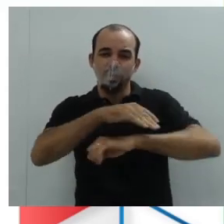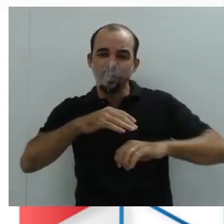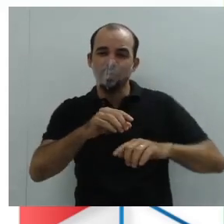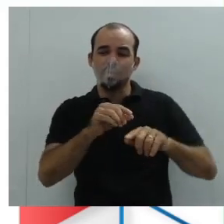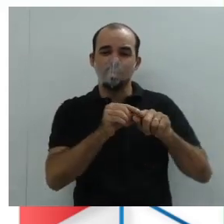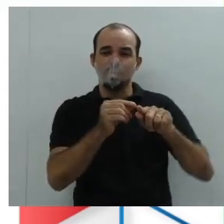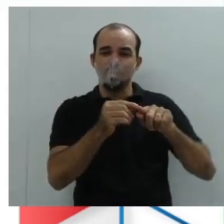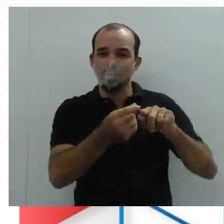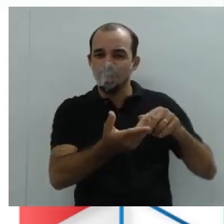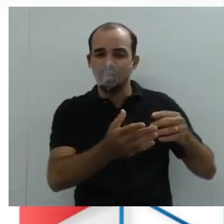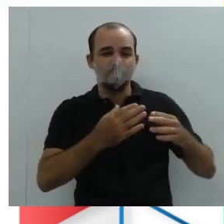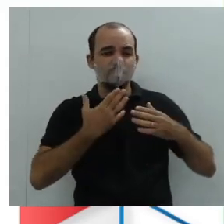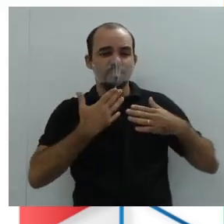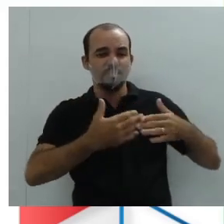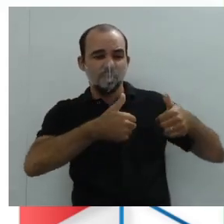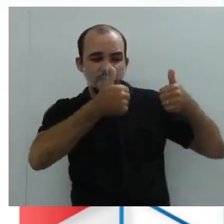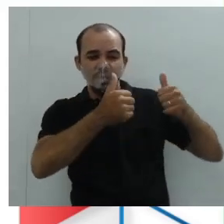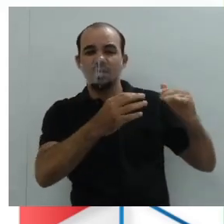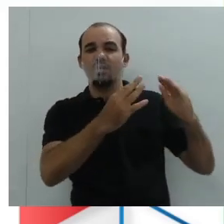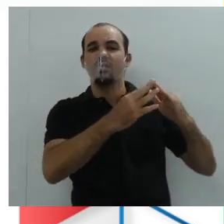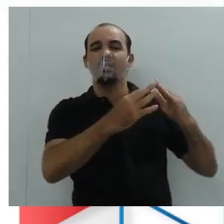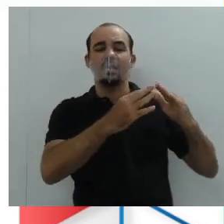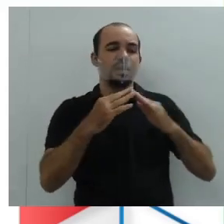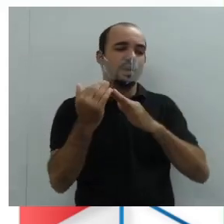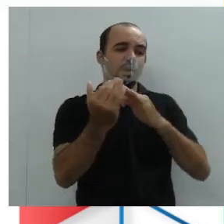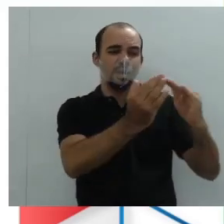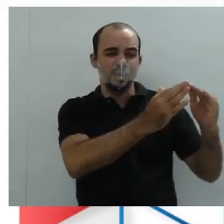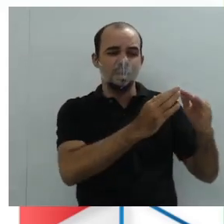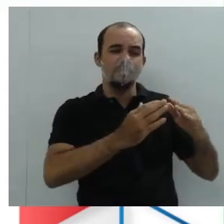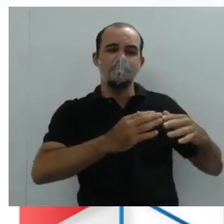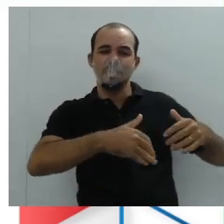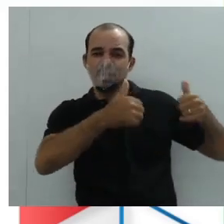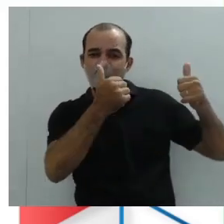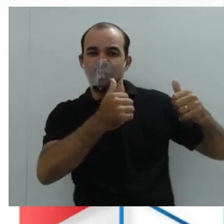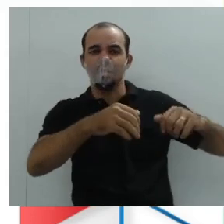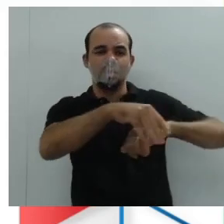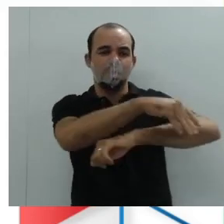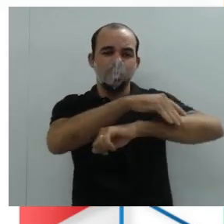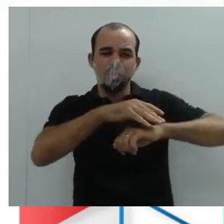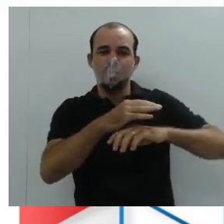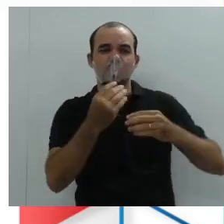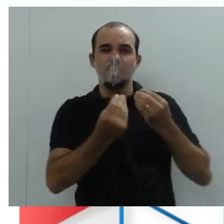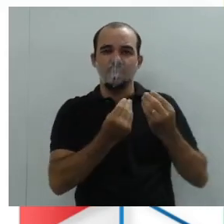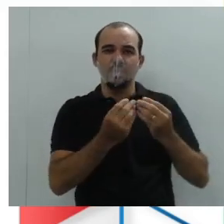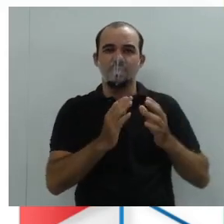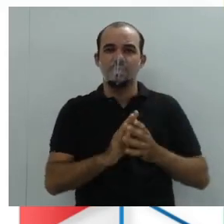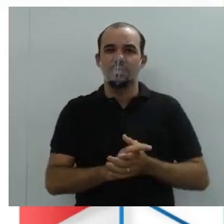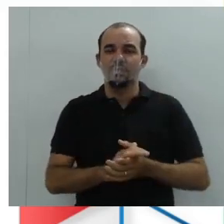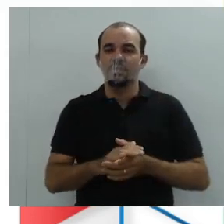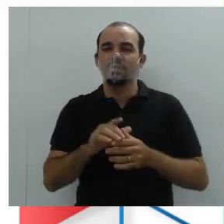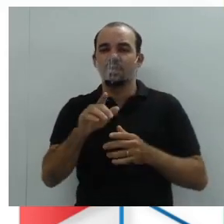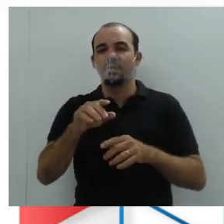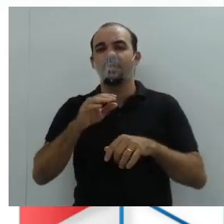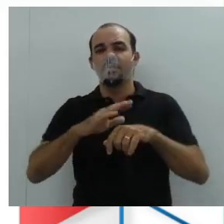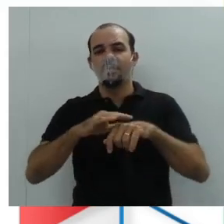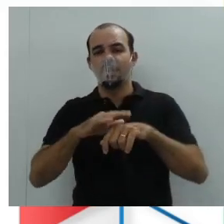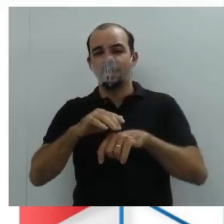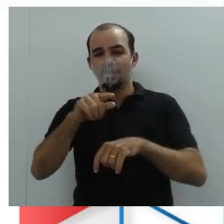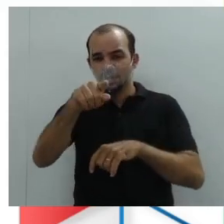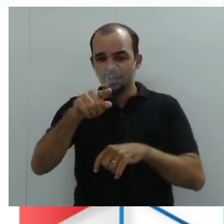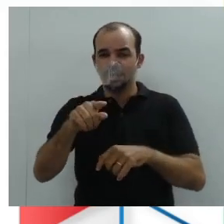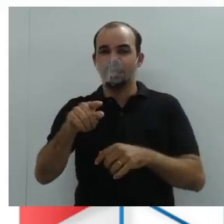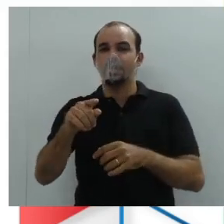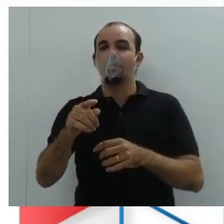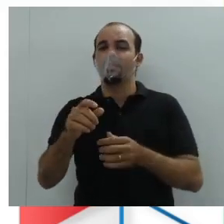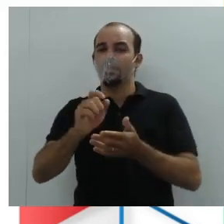nos propõe, mas para que a gente comece a produção textual, e eu sugiro que vocês façam isso, então corre lá e